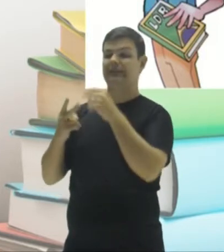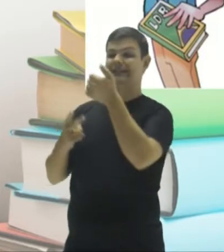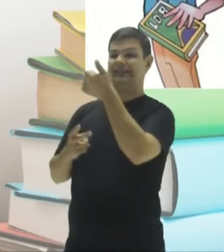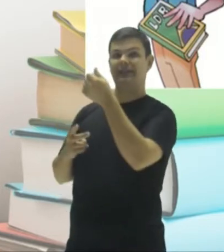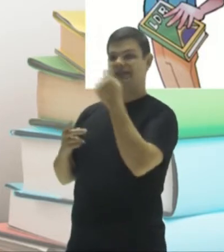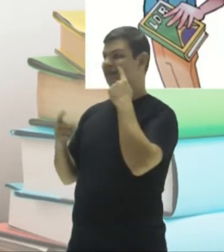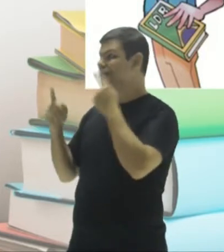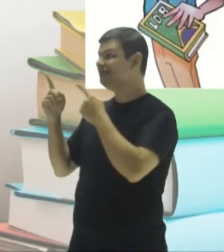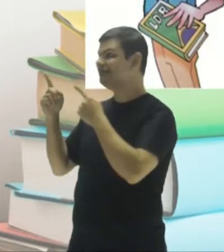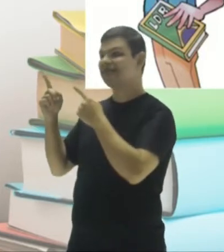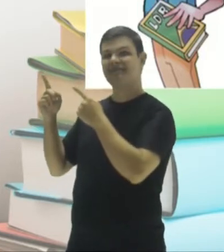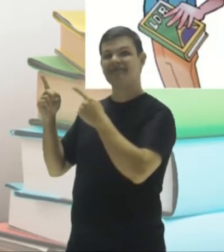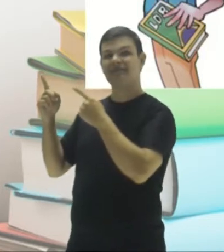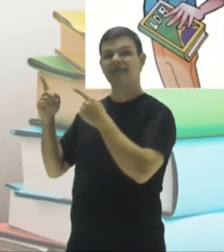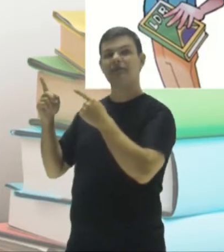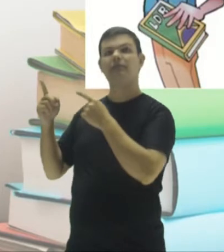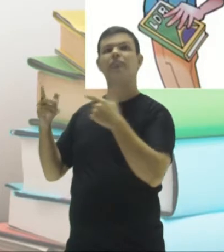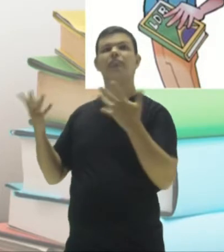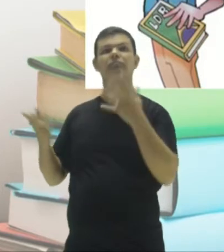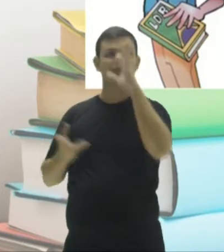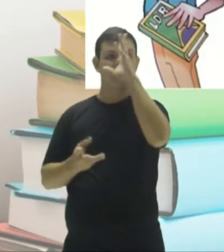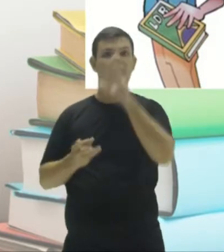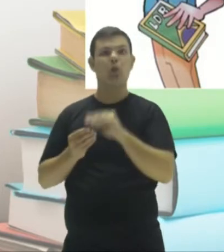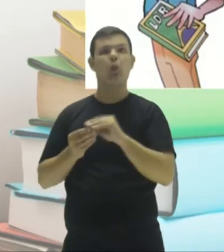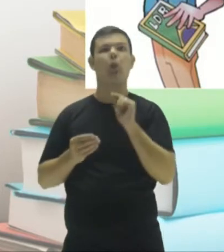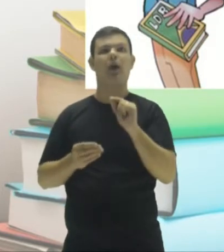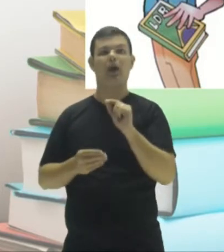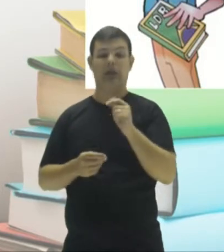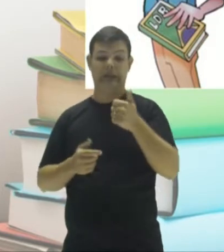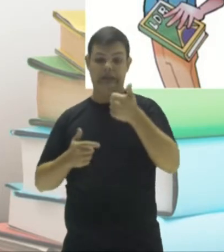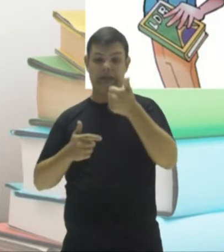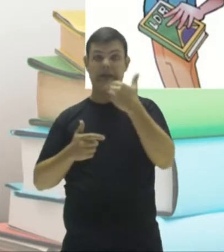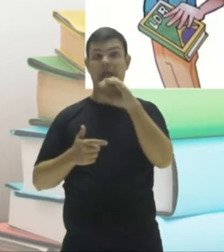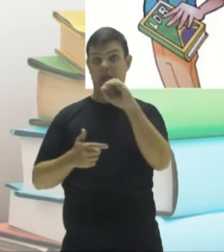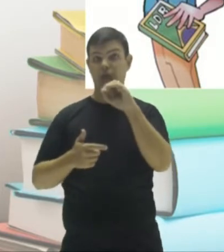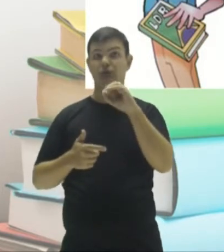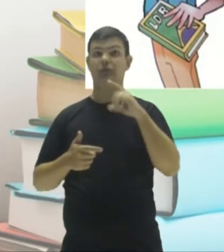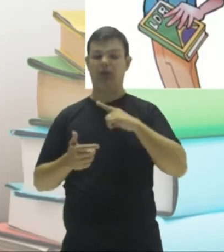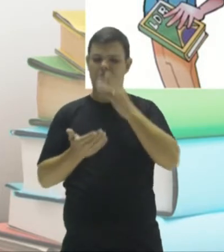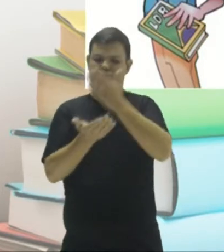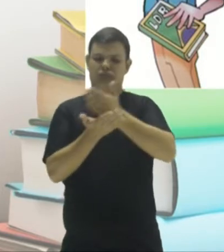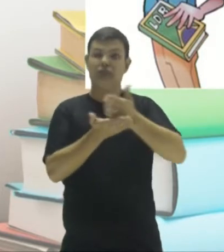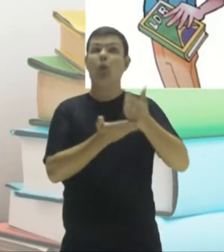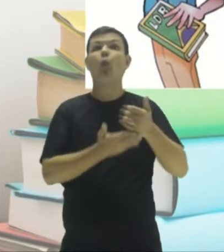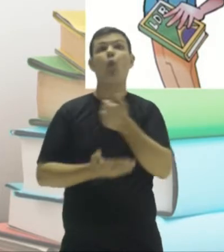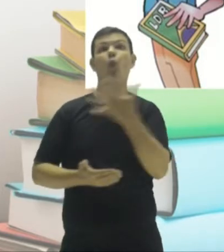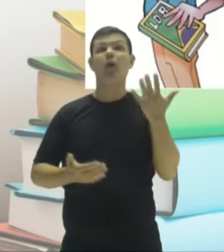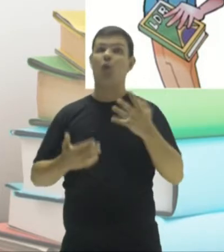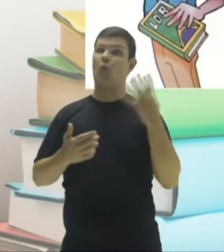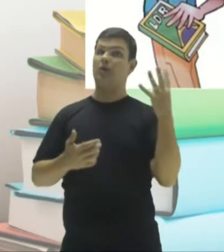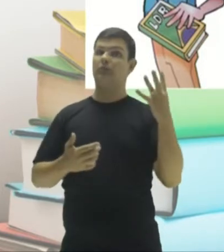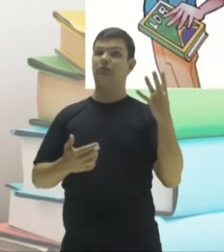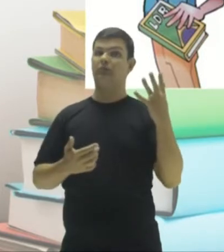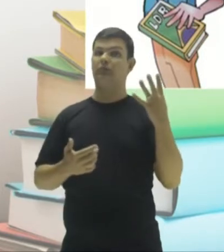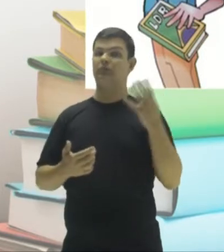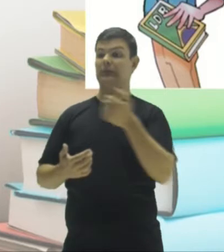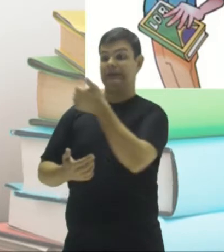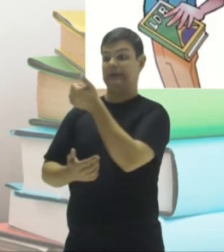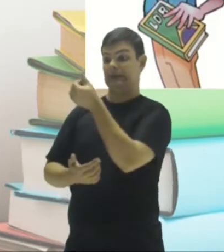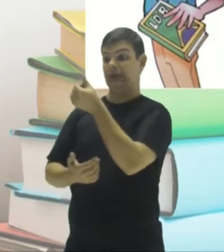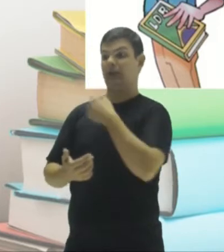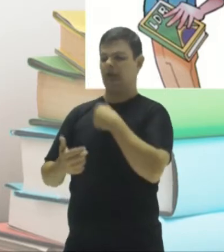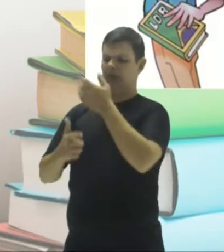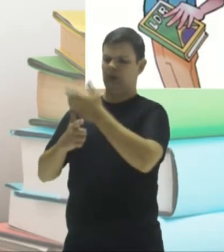dezesseis? Aí diz o seguinte, o número dez tem quatro divisores, e o número dezesseis tem cinco